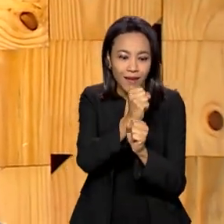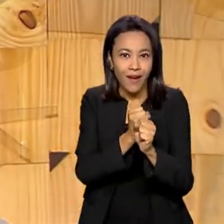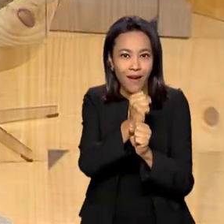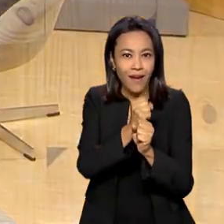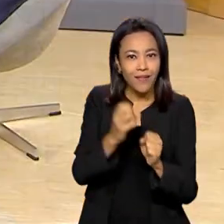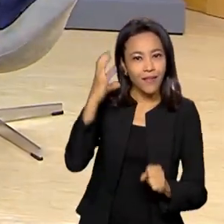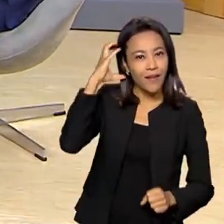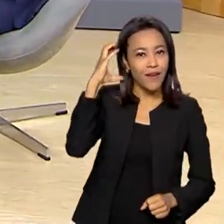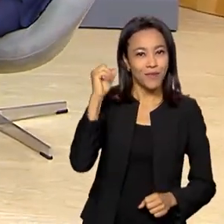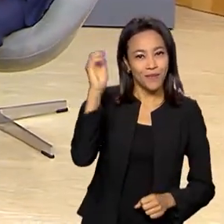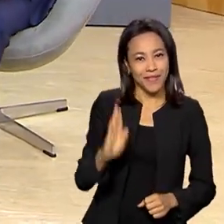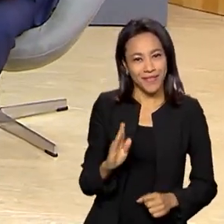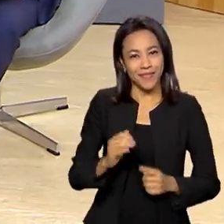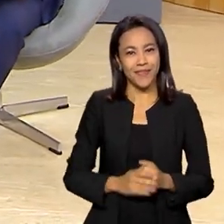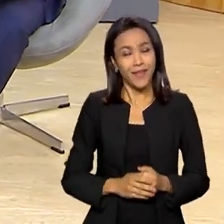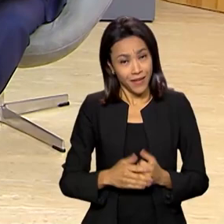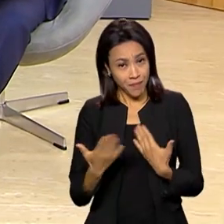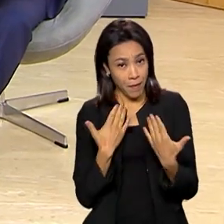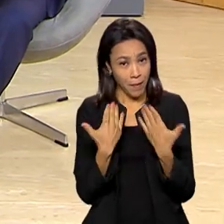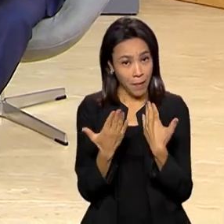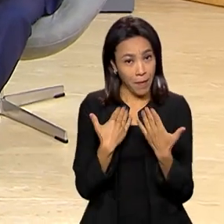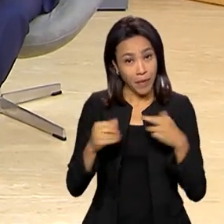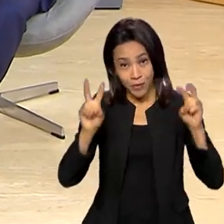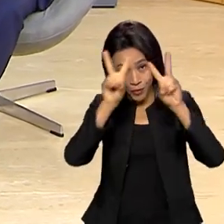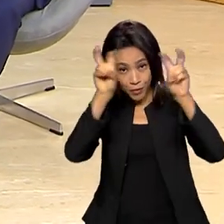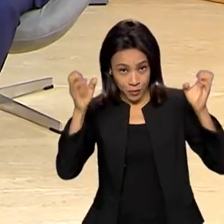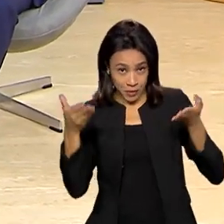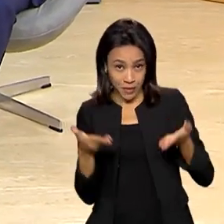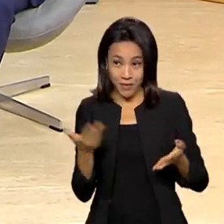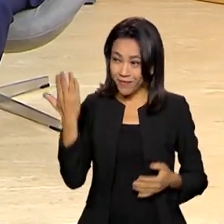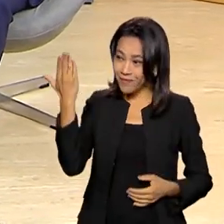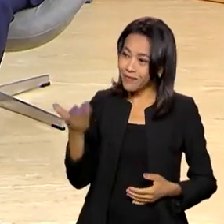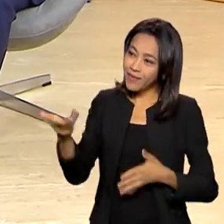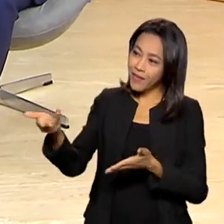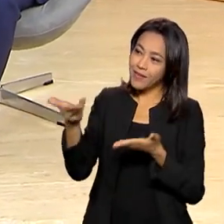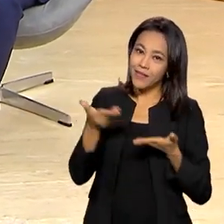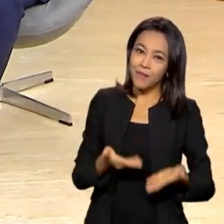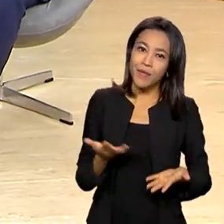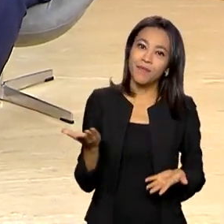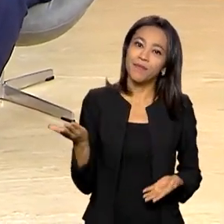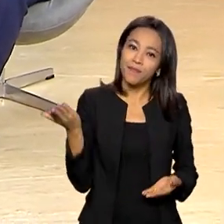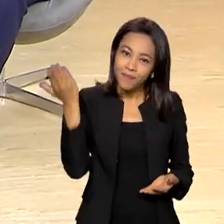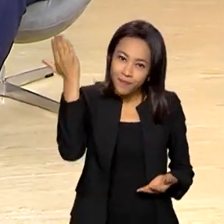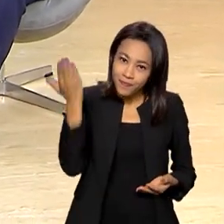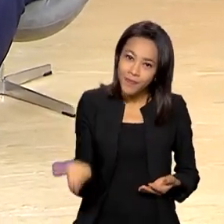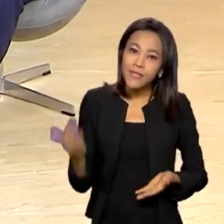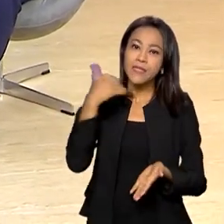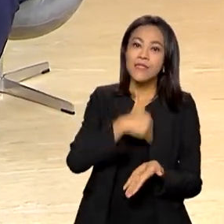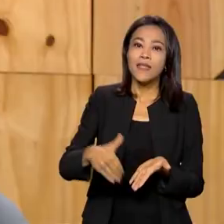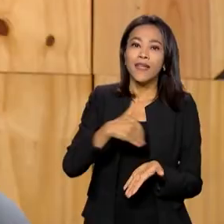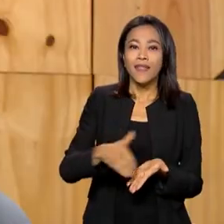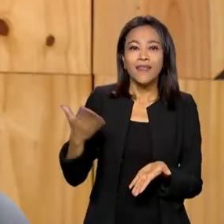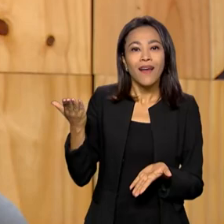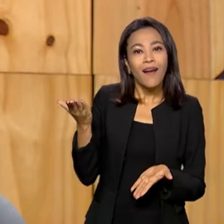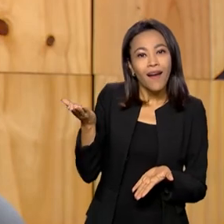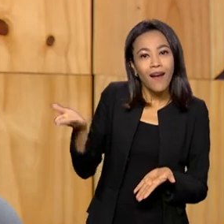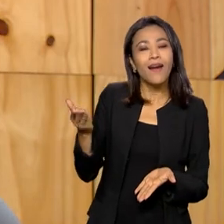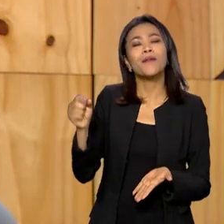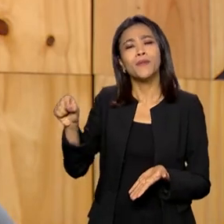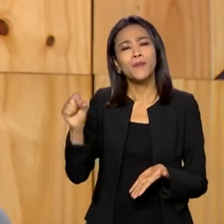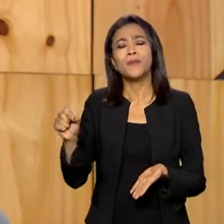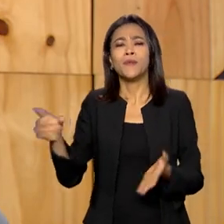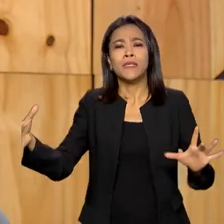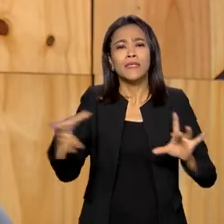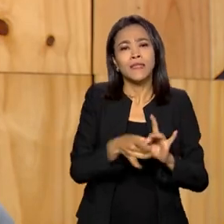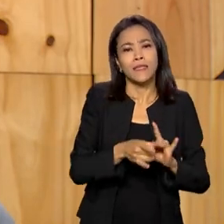Brasil. E para conversar conosco sobre esse assunto, nós recebemos aqui no estúdio o secretário de Rádio Difusão do Ministério